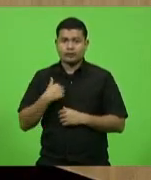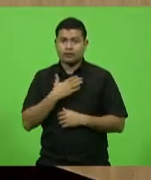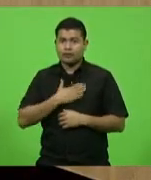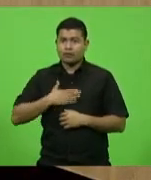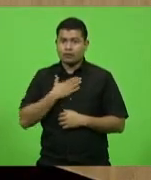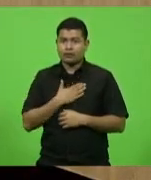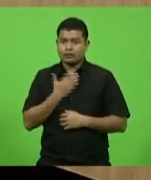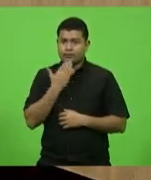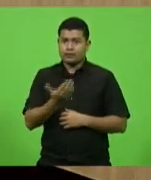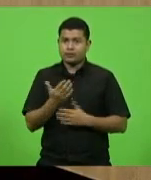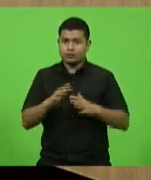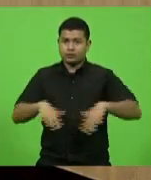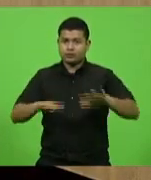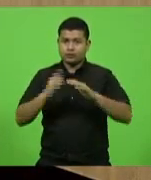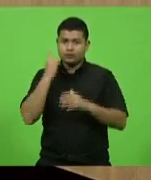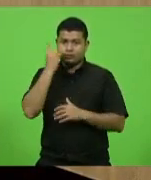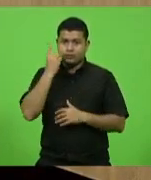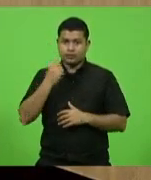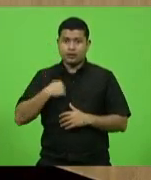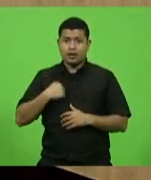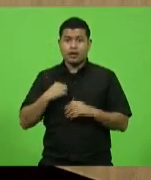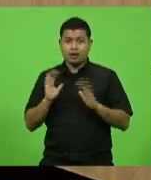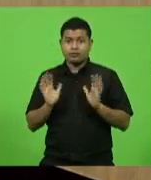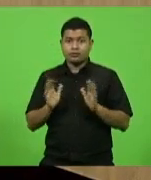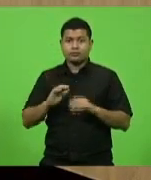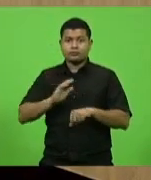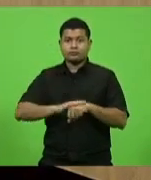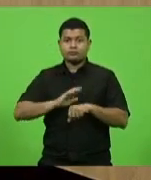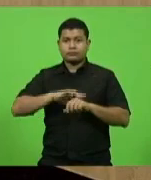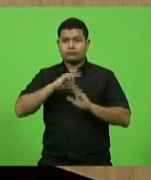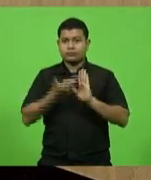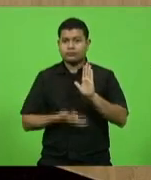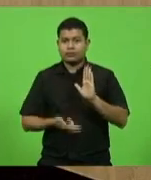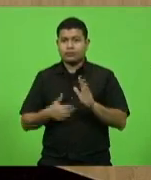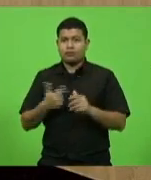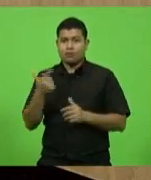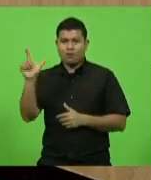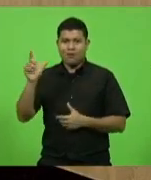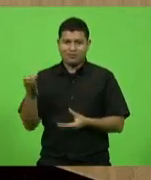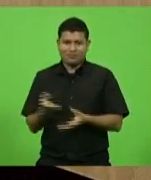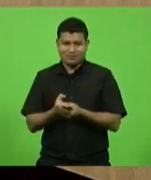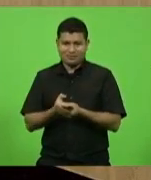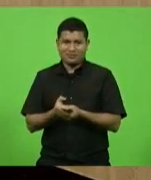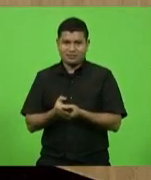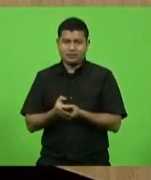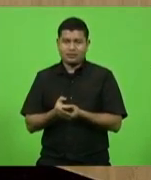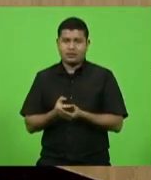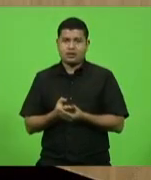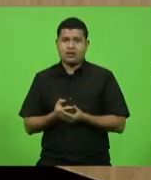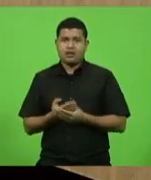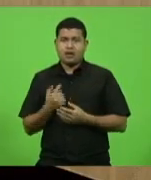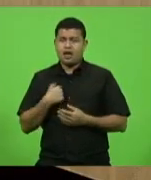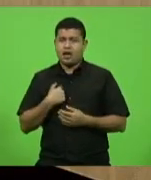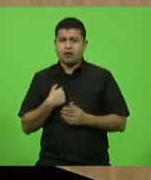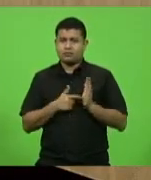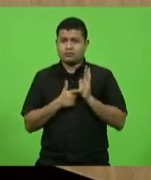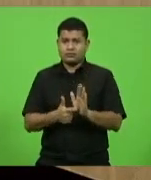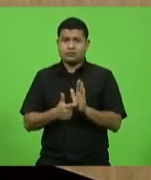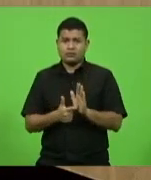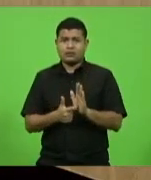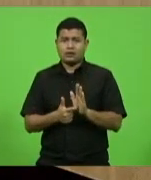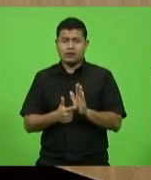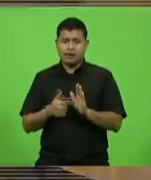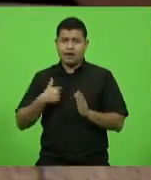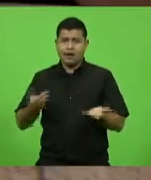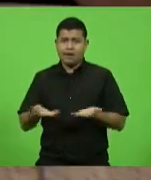aos nobres pares, pelo fato de eu ser já o relator do outro processo, para que não pudesse indicar eu para